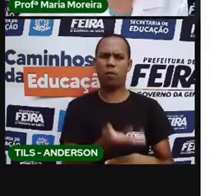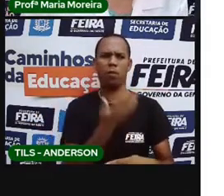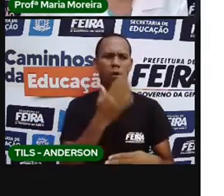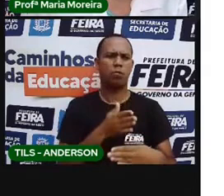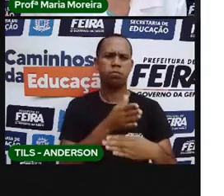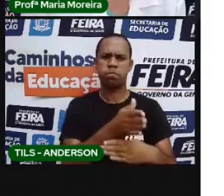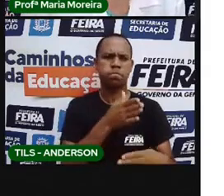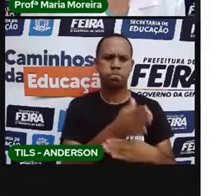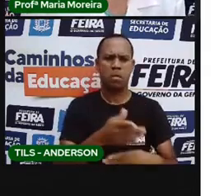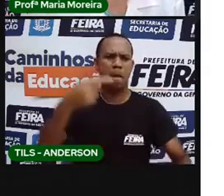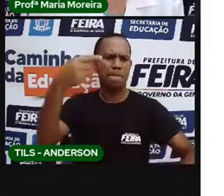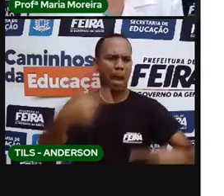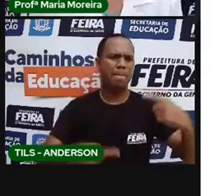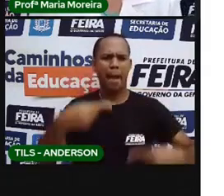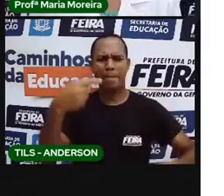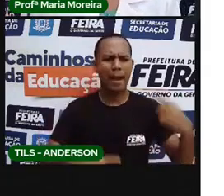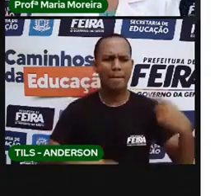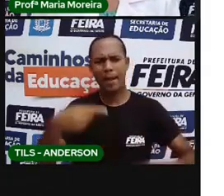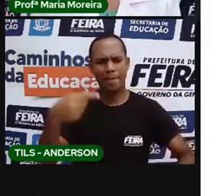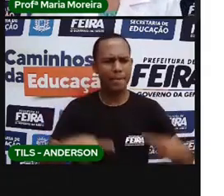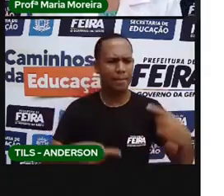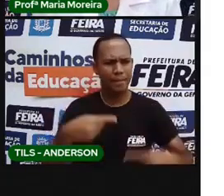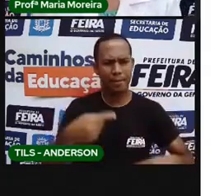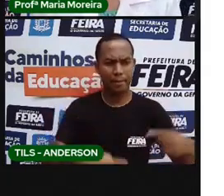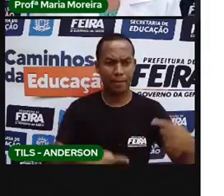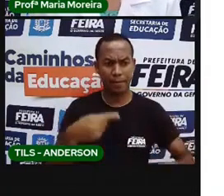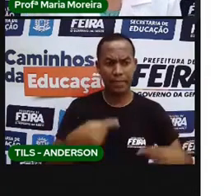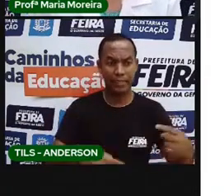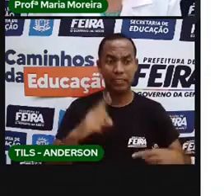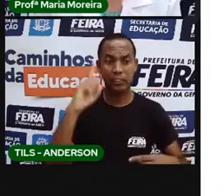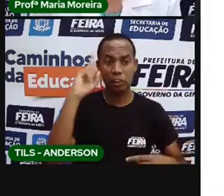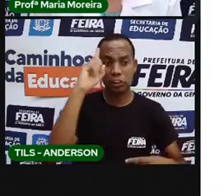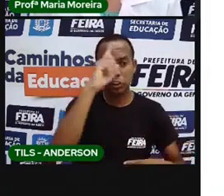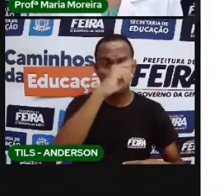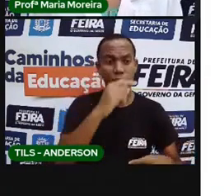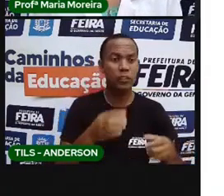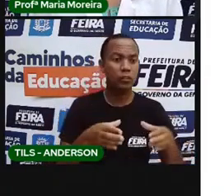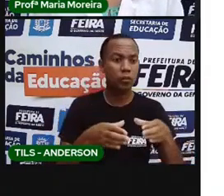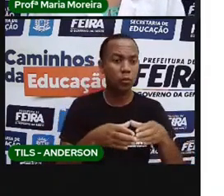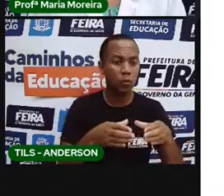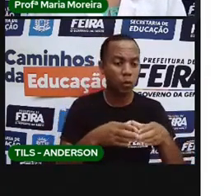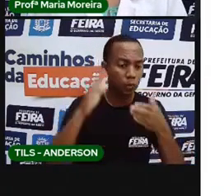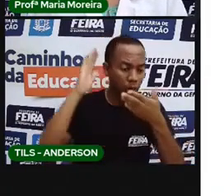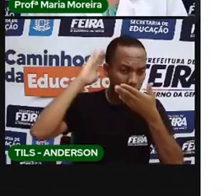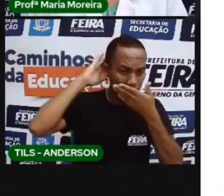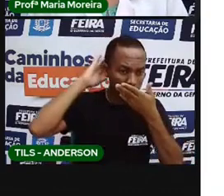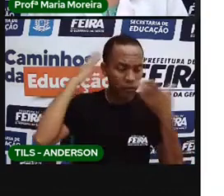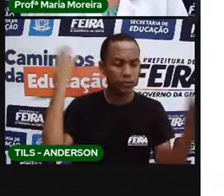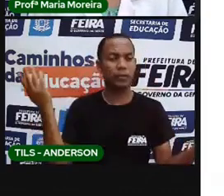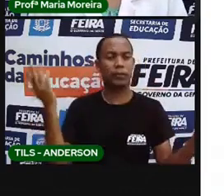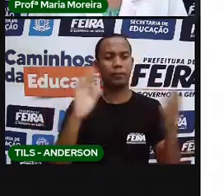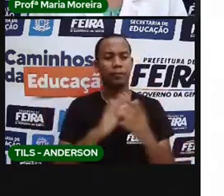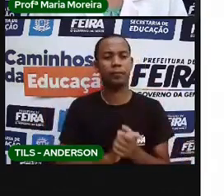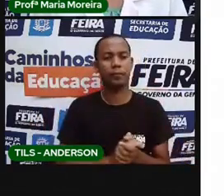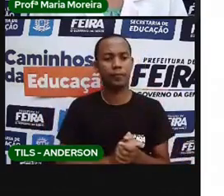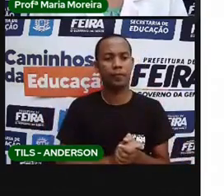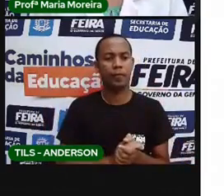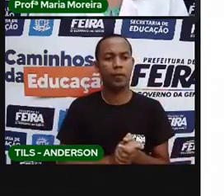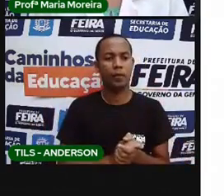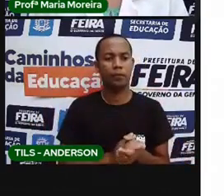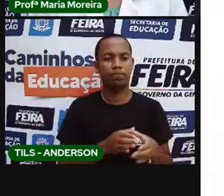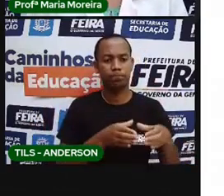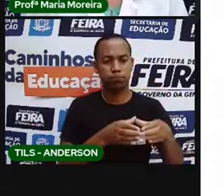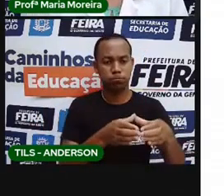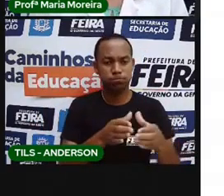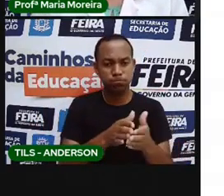entrar em batalha que não é uma batalha, na verdade, fácil para os indígenas, né? Bom, o processo de colonização portuguesa no Brasil